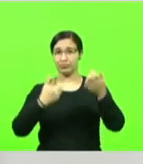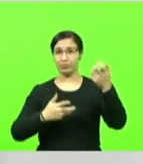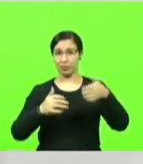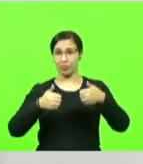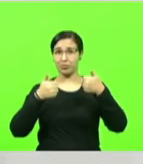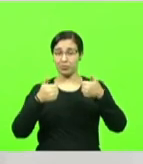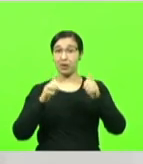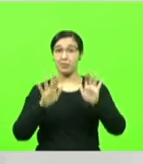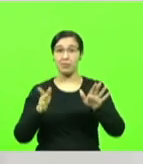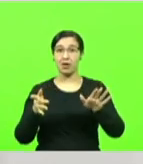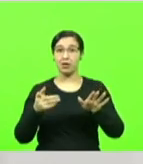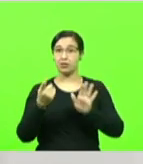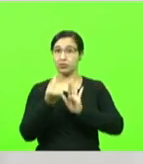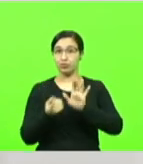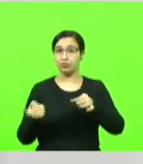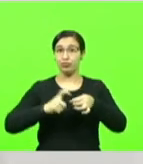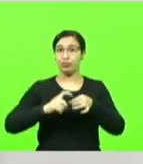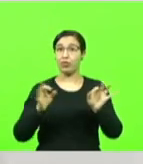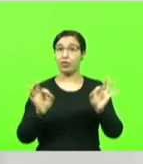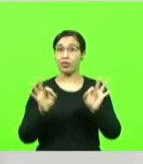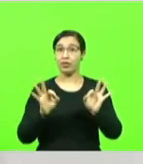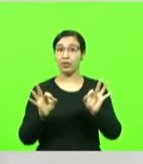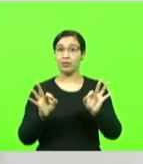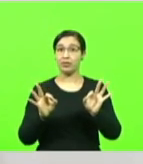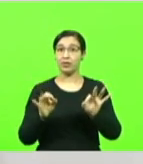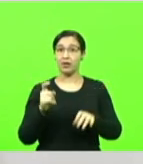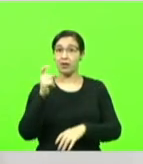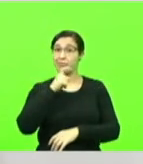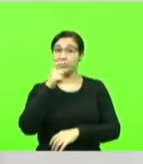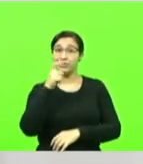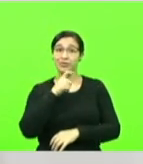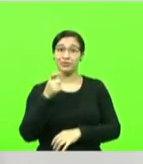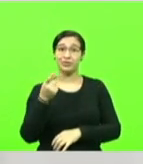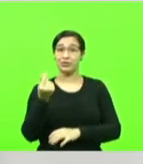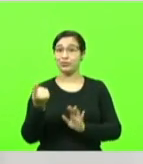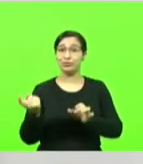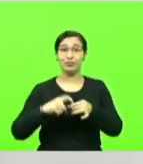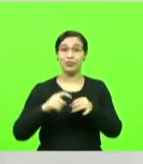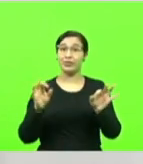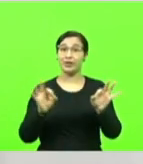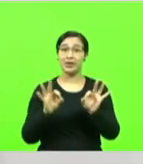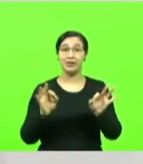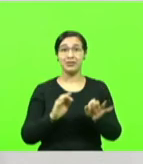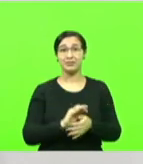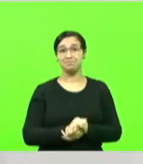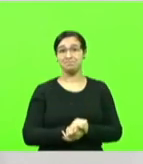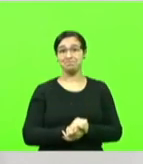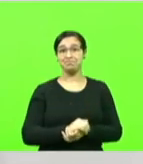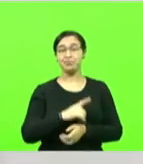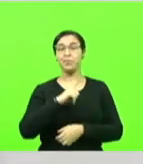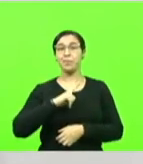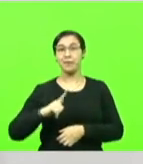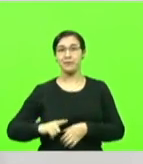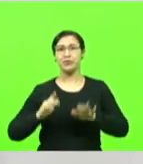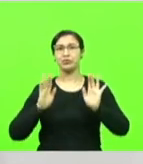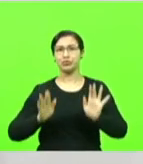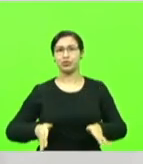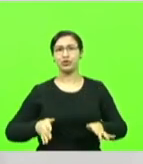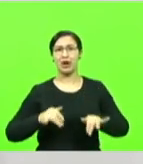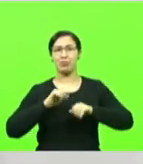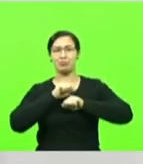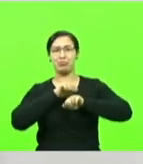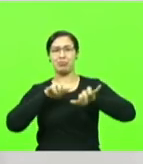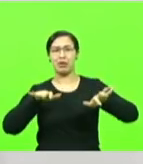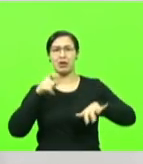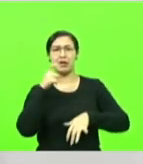dinheiro foi recuperado. Nenhum dinheiro, isso é uma mentira. Acho que o governador já estourou a sua cota de mentira. Mentiu quando disse